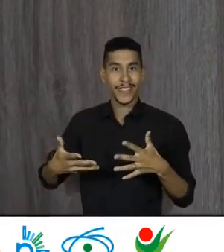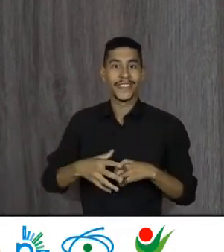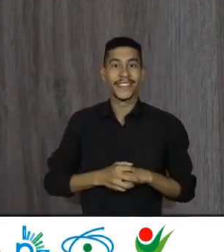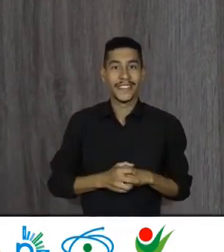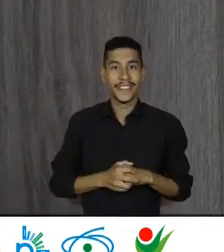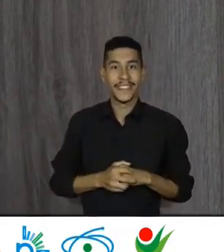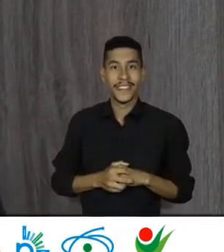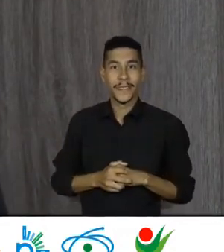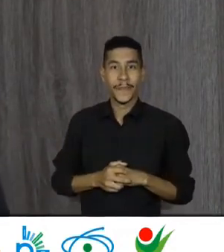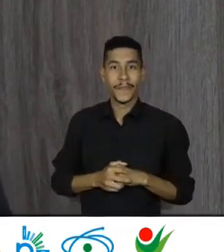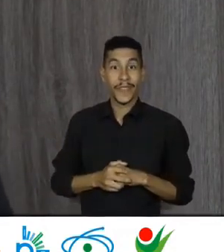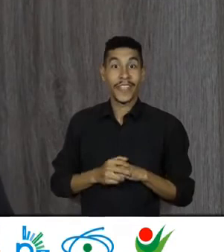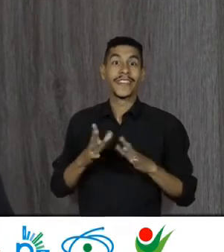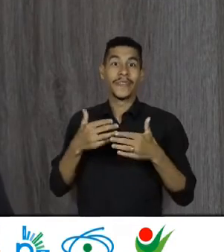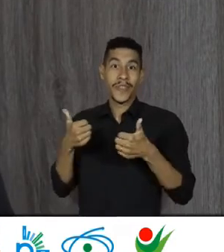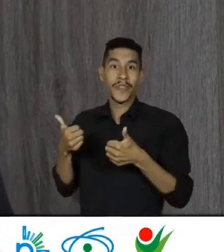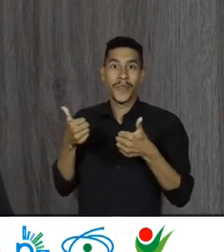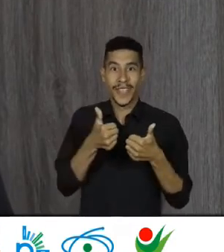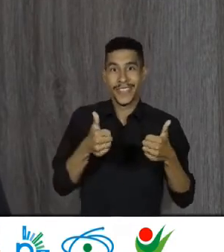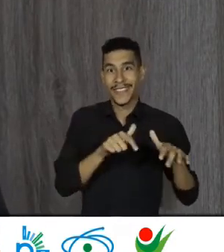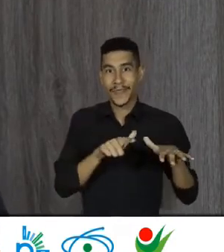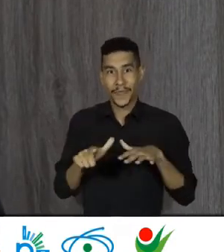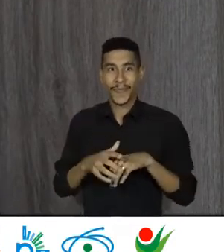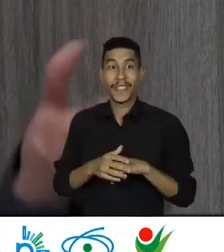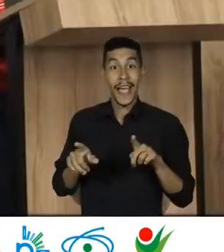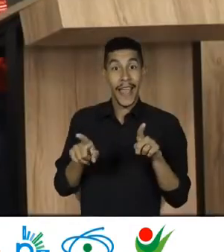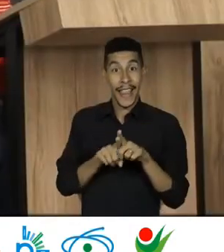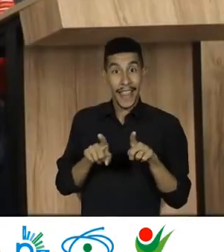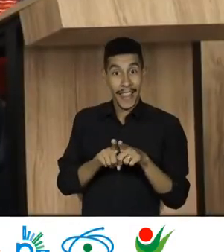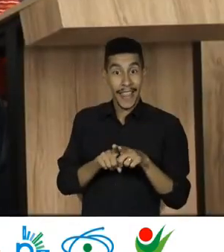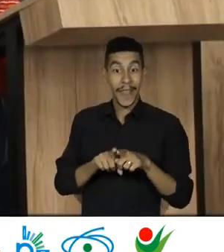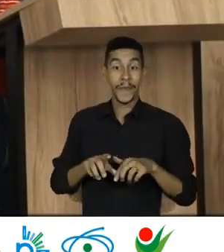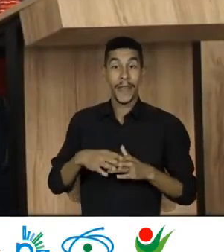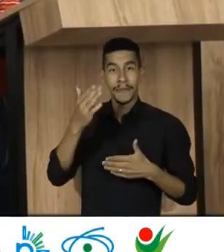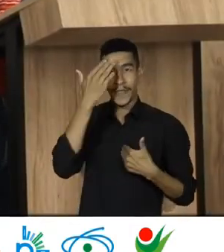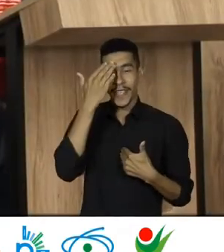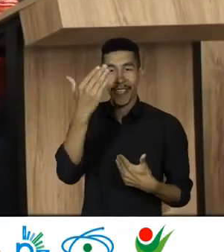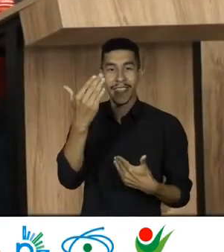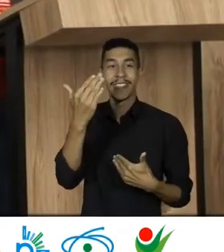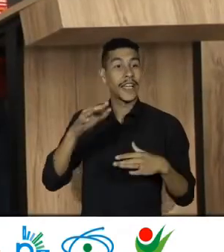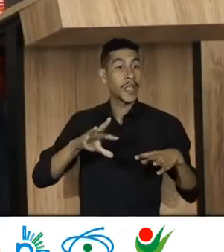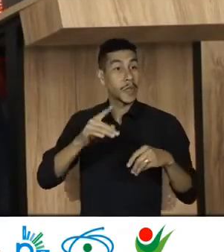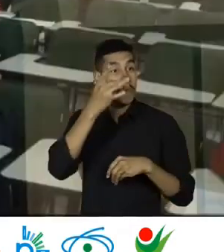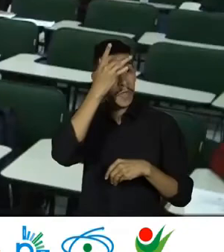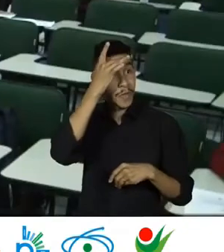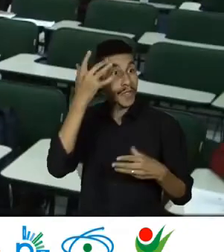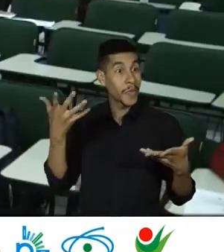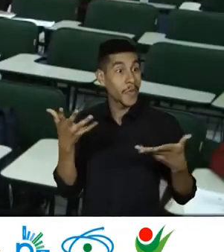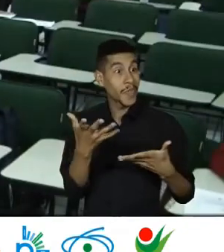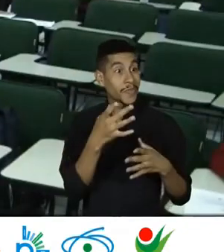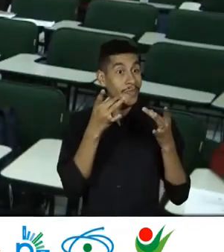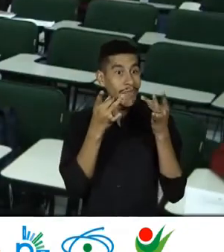sinais E que nos acompanham E também Agradecer A todos Que estão aqui